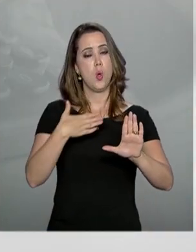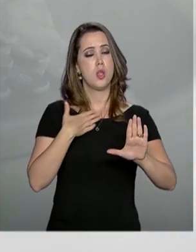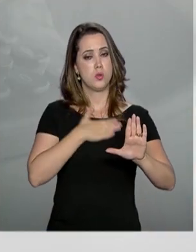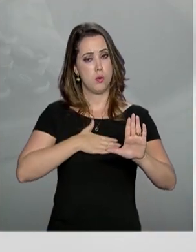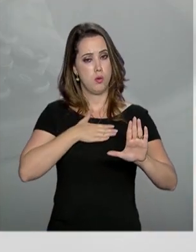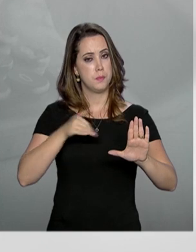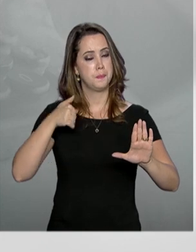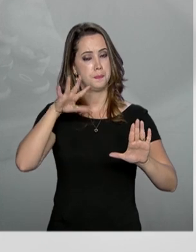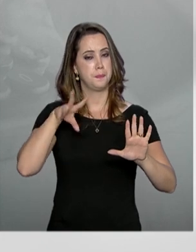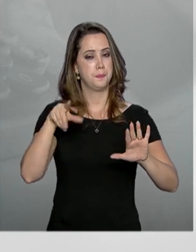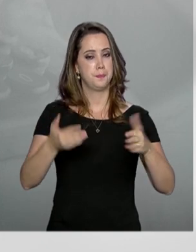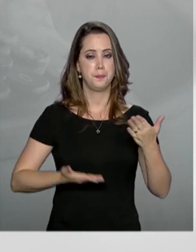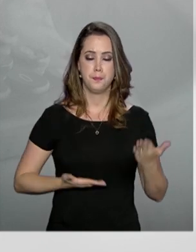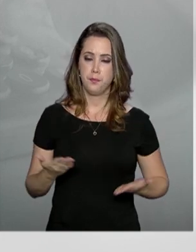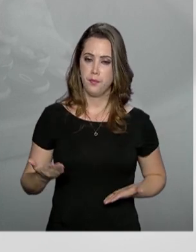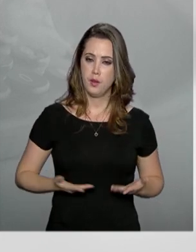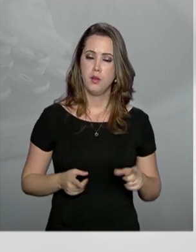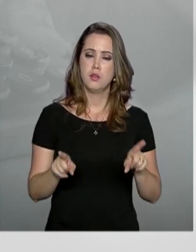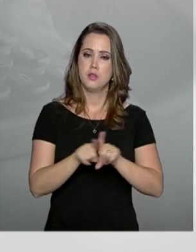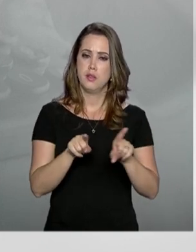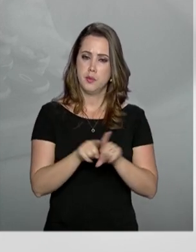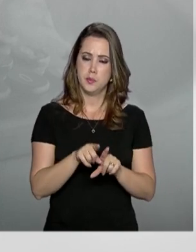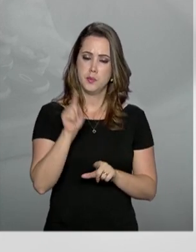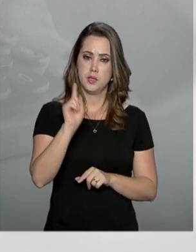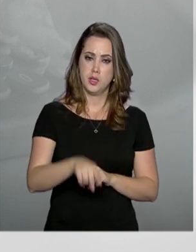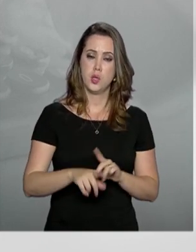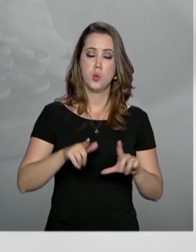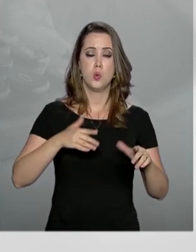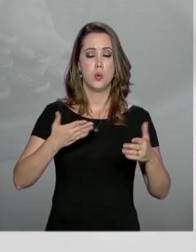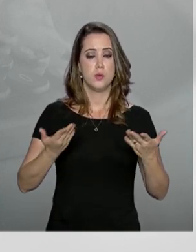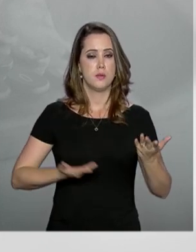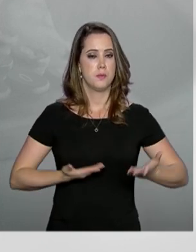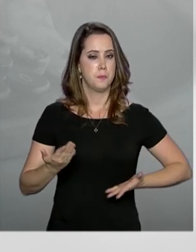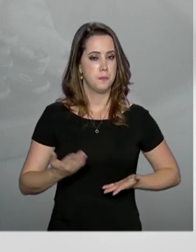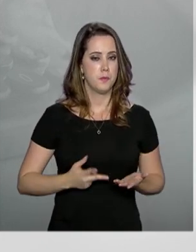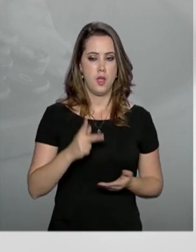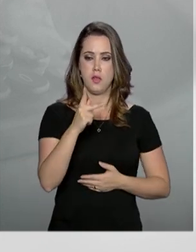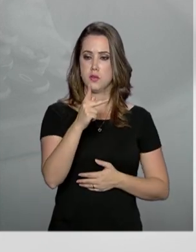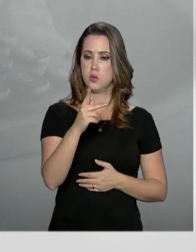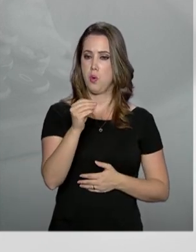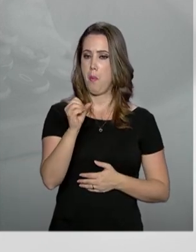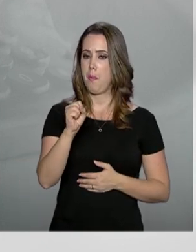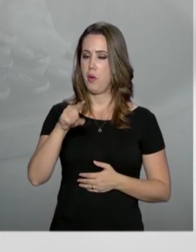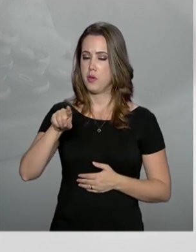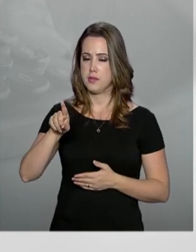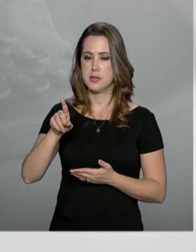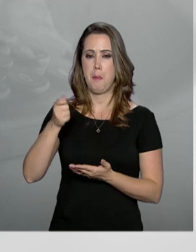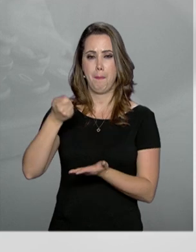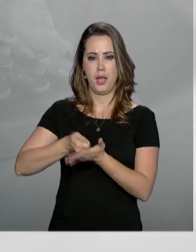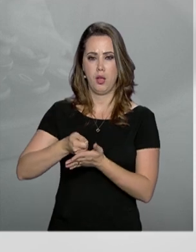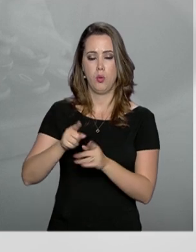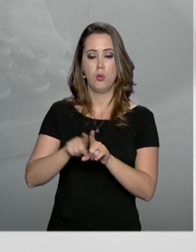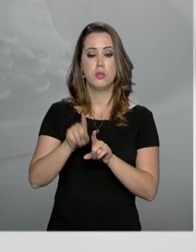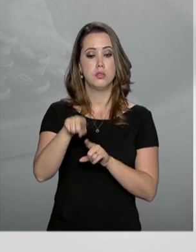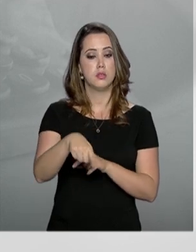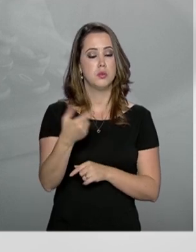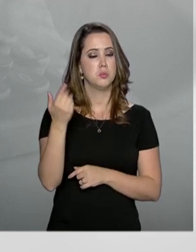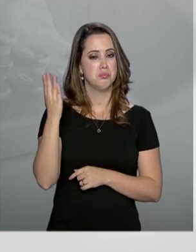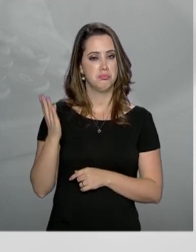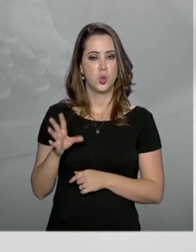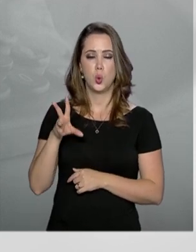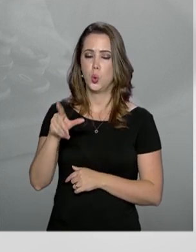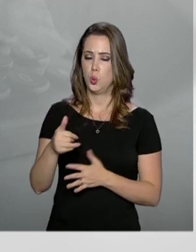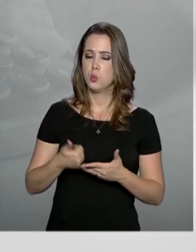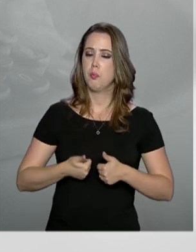em todos os serviços. Além do serviço móvel pós-pago, o de TV por assinatura e móvel pré-pago também